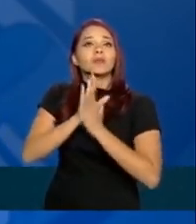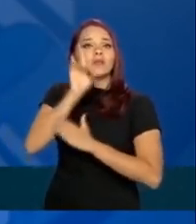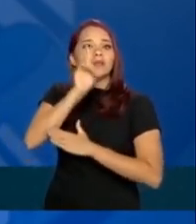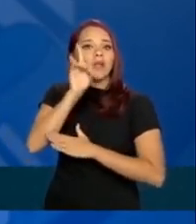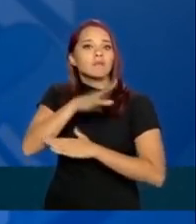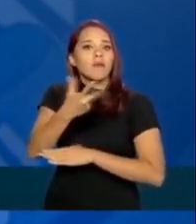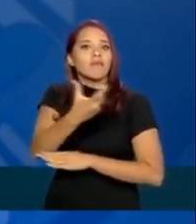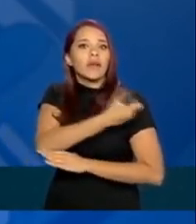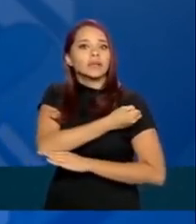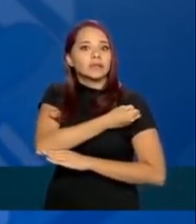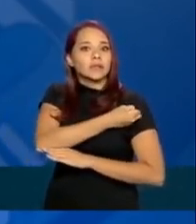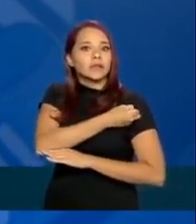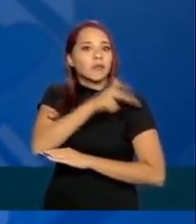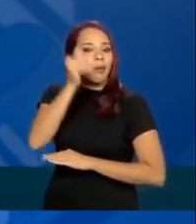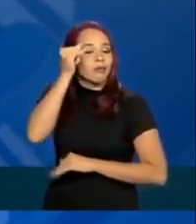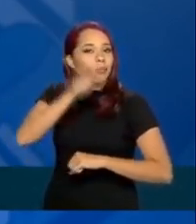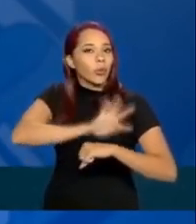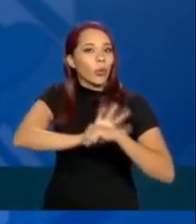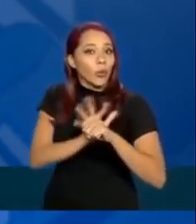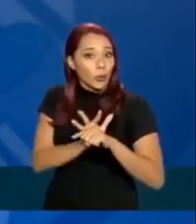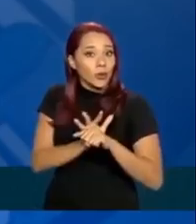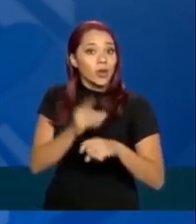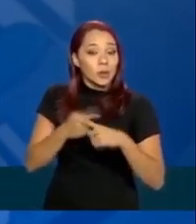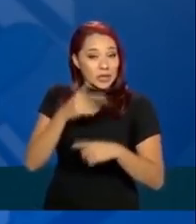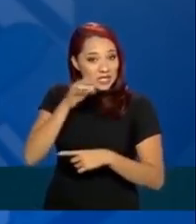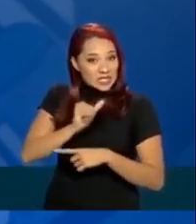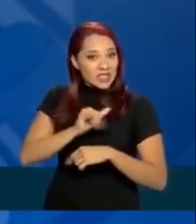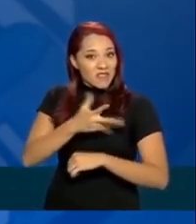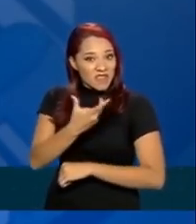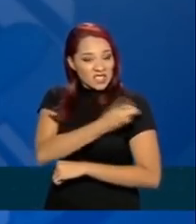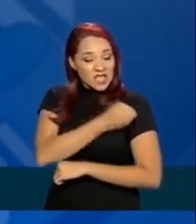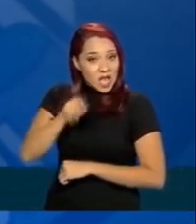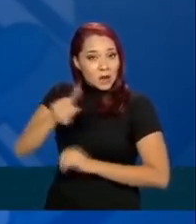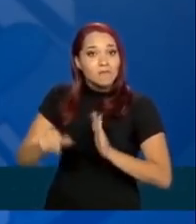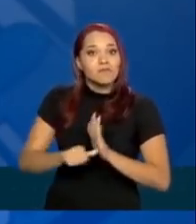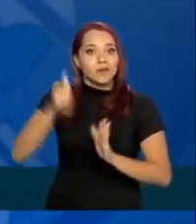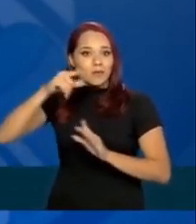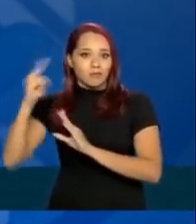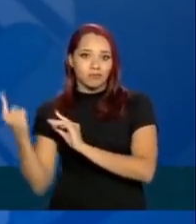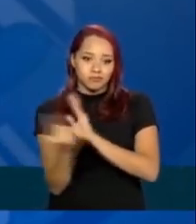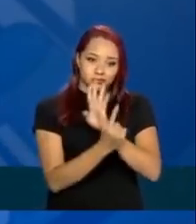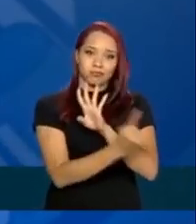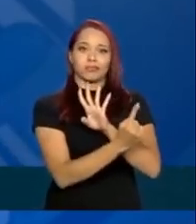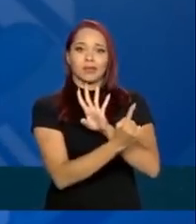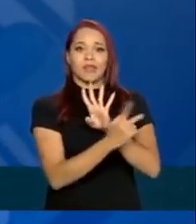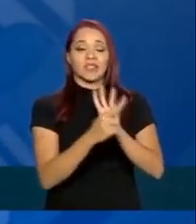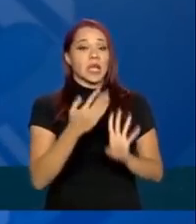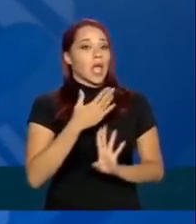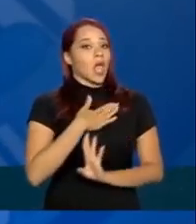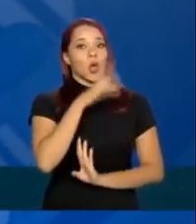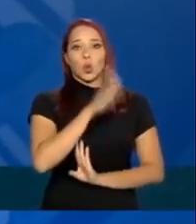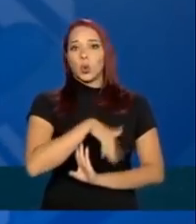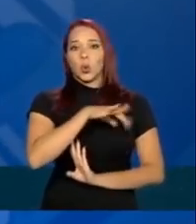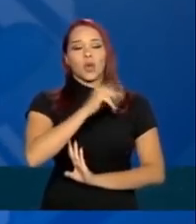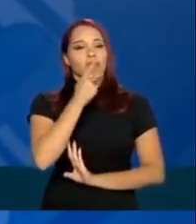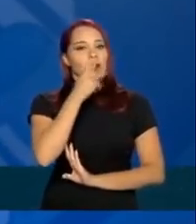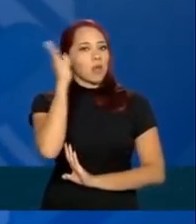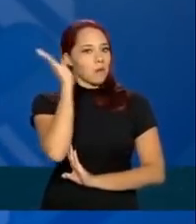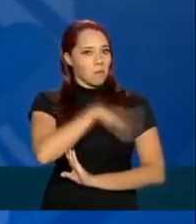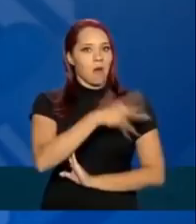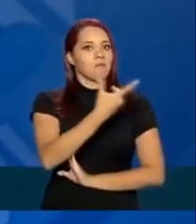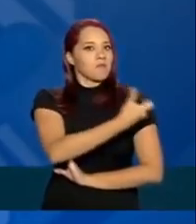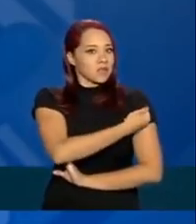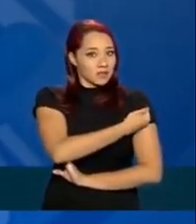vacina para o coronavírus. Que se sair uma vacina, ele vai ser o primeiro da fila. Ele vai falar, eu nunca falei mal de